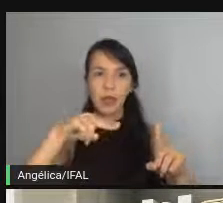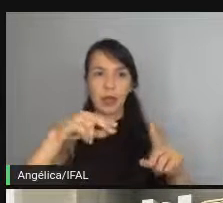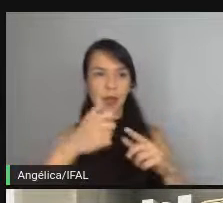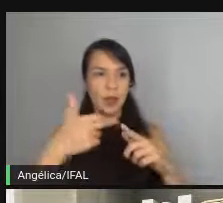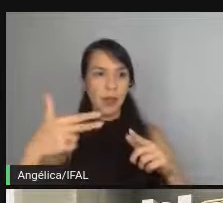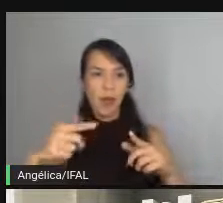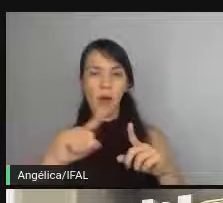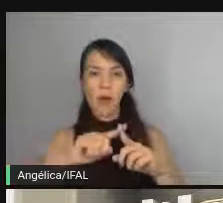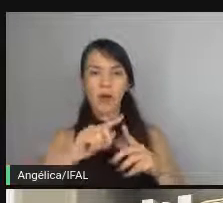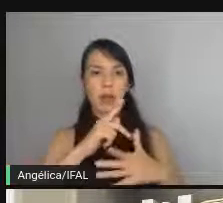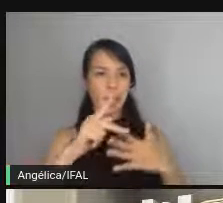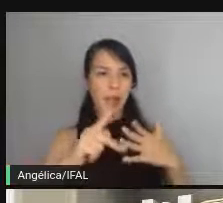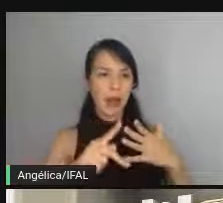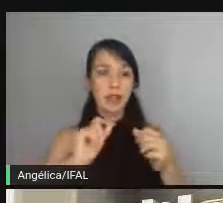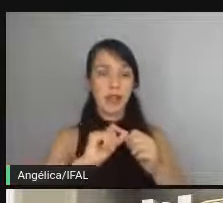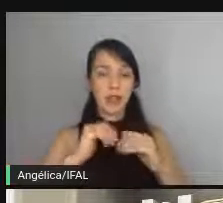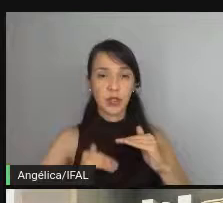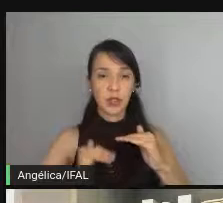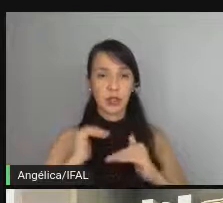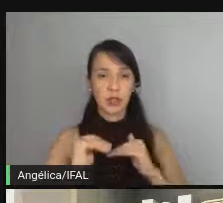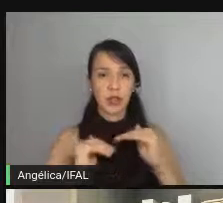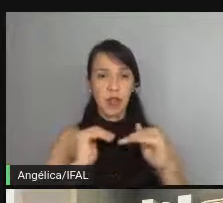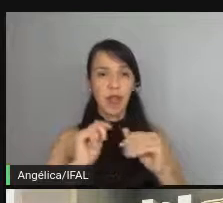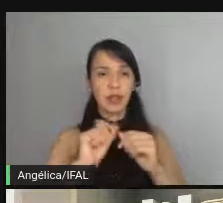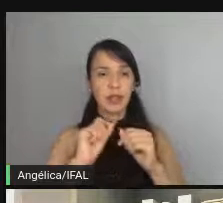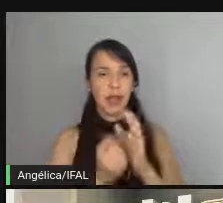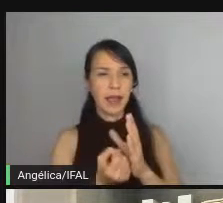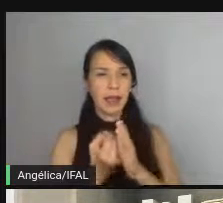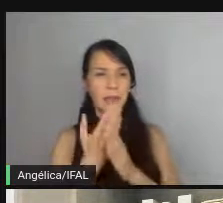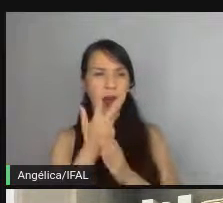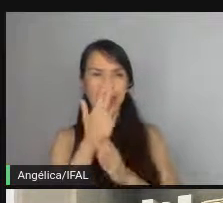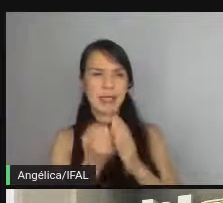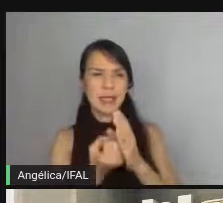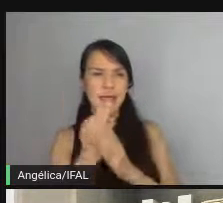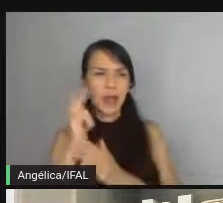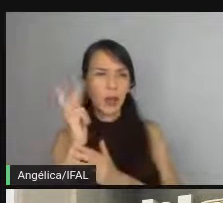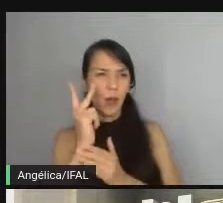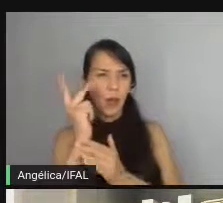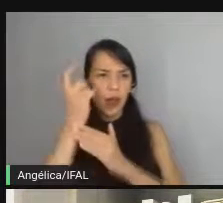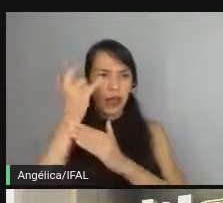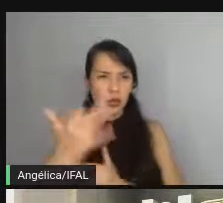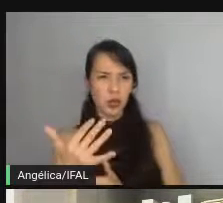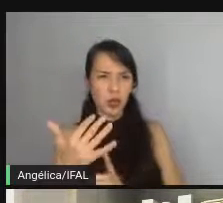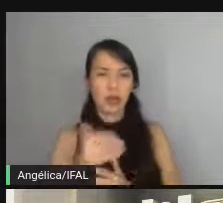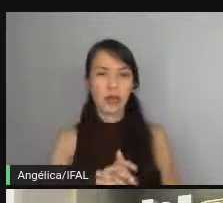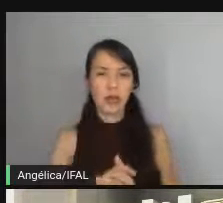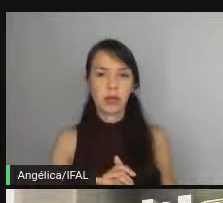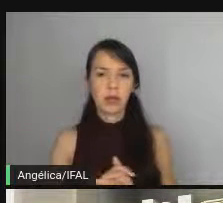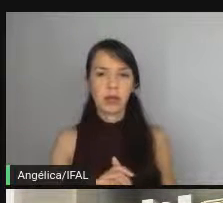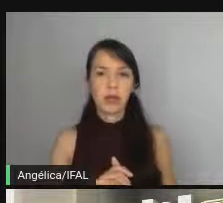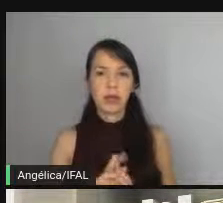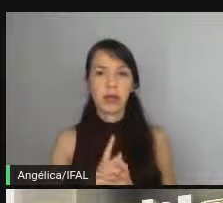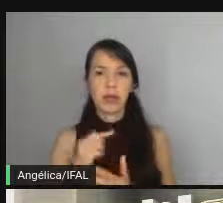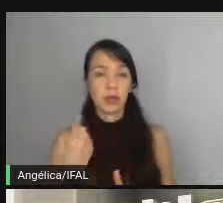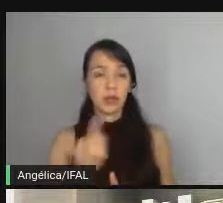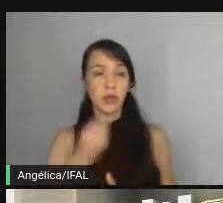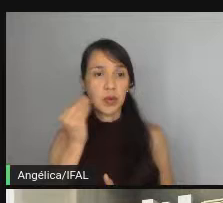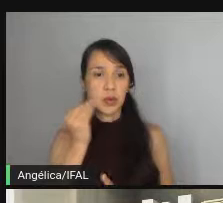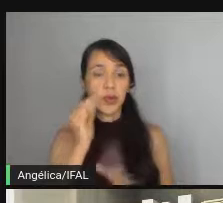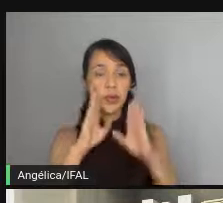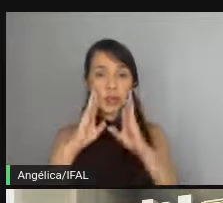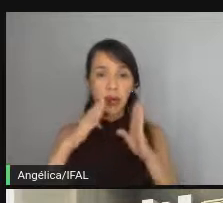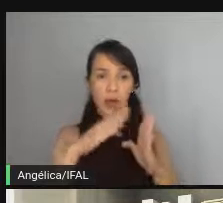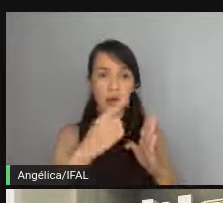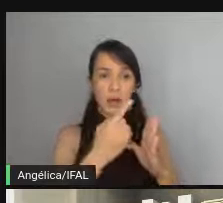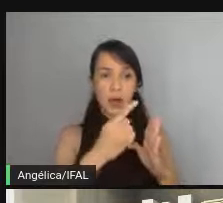parâmetros então a gente tá fazendo devagar montando a história montando a descrita do nosso teste então ele é um teste focado